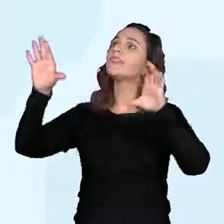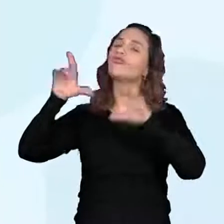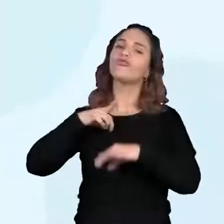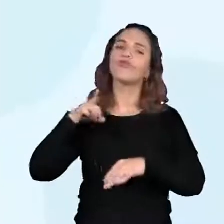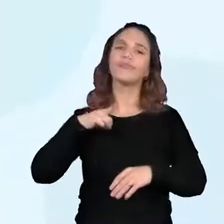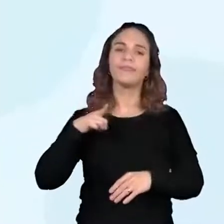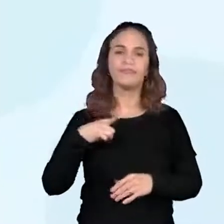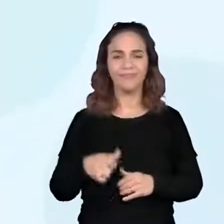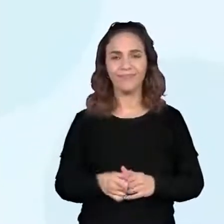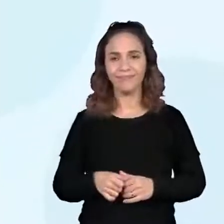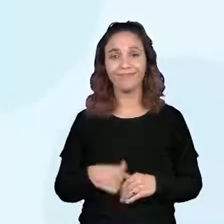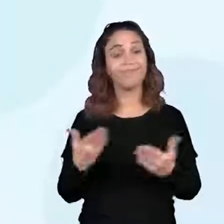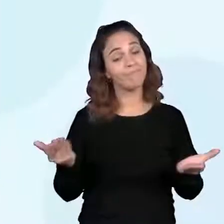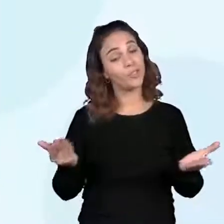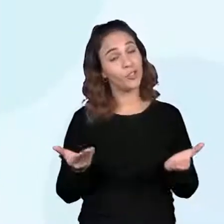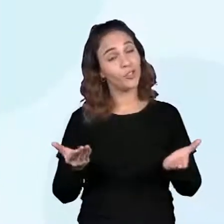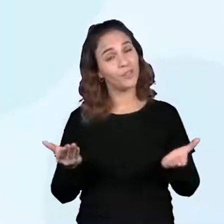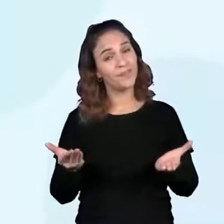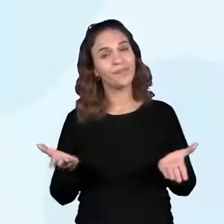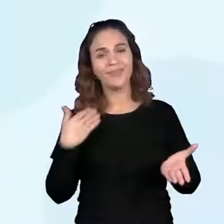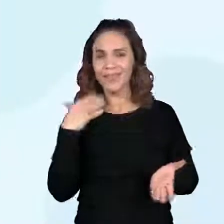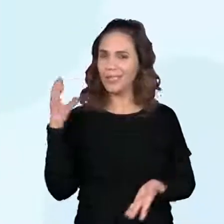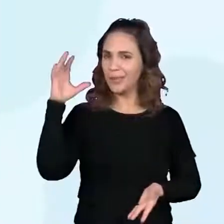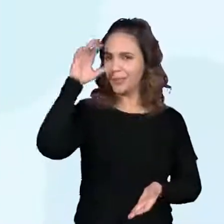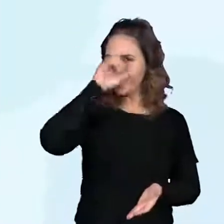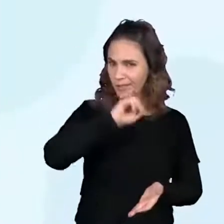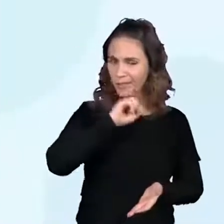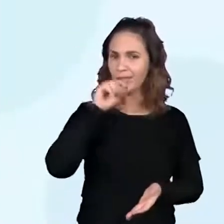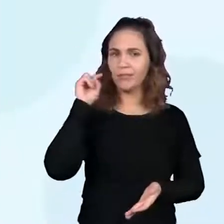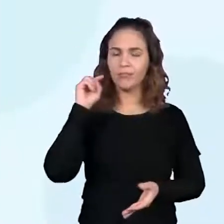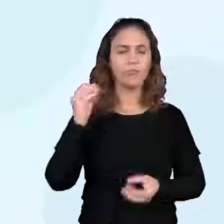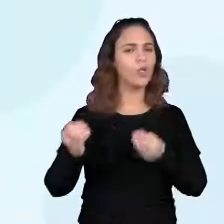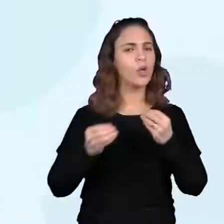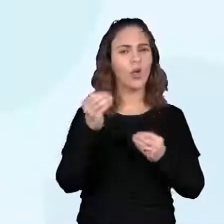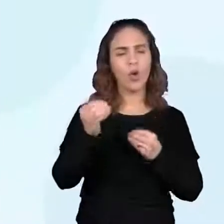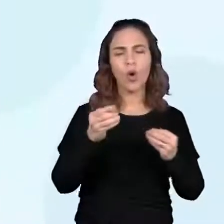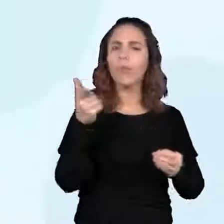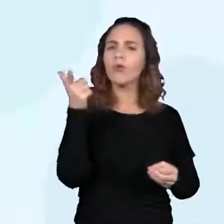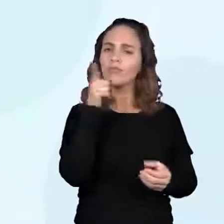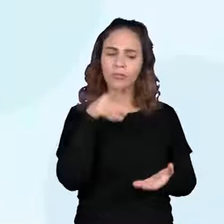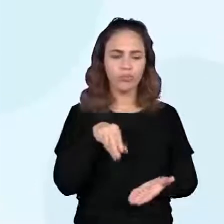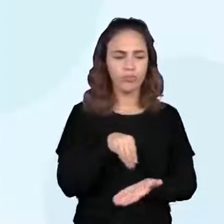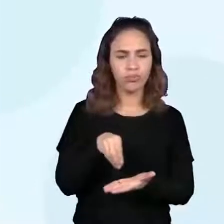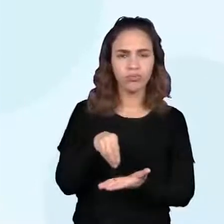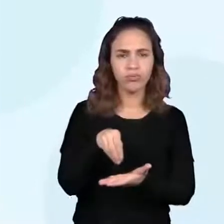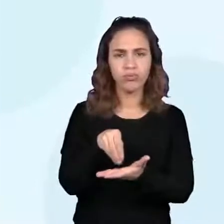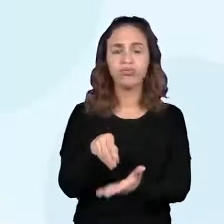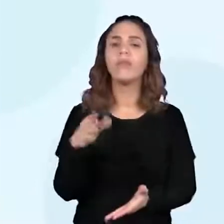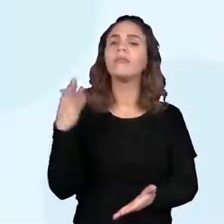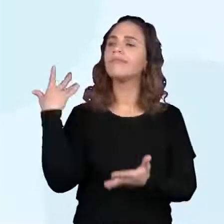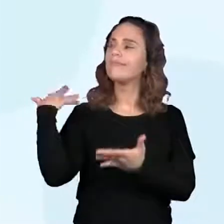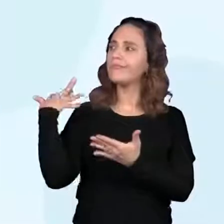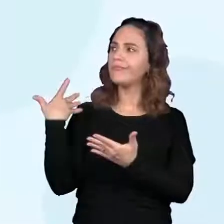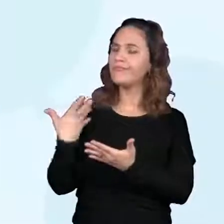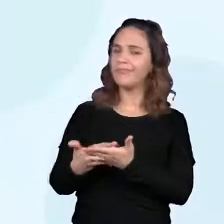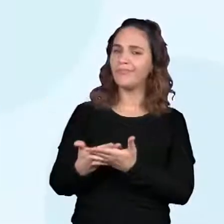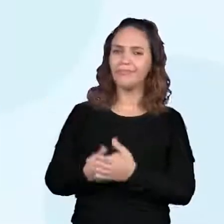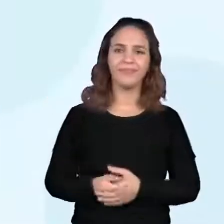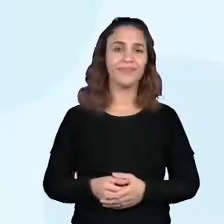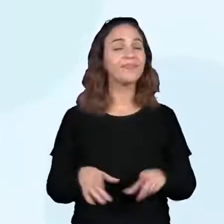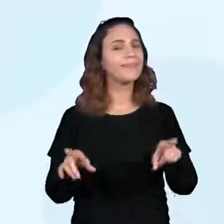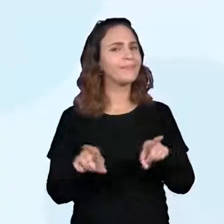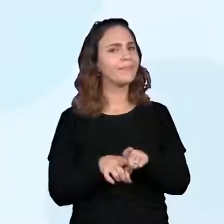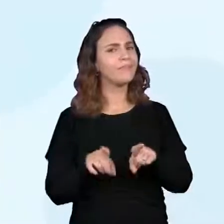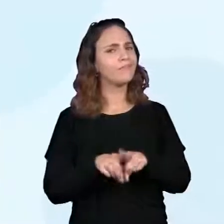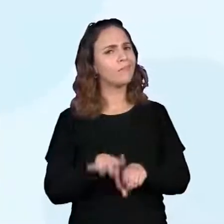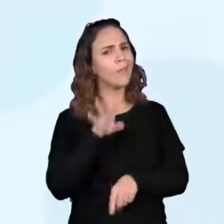cidade. Hoje, então, nós aprendemos sobre as formas de orientação ao longo da história. E foi